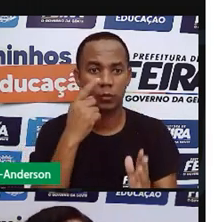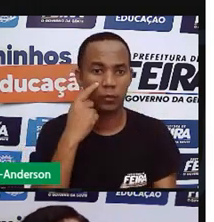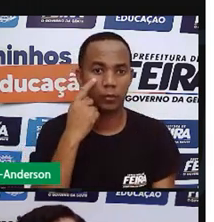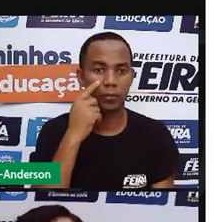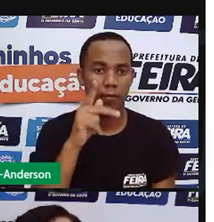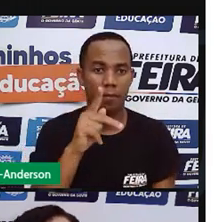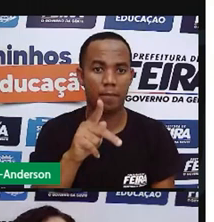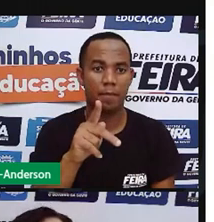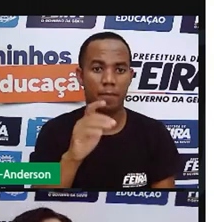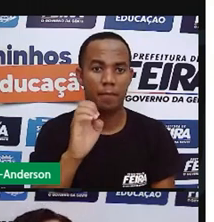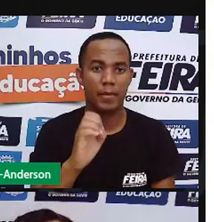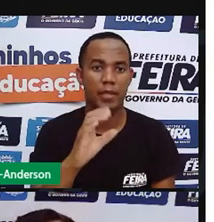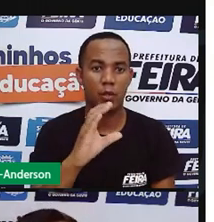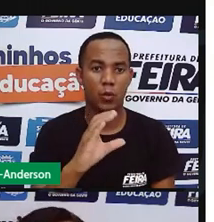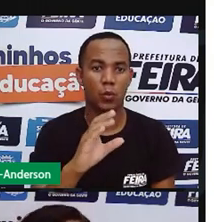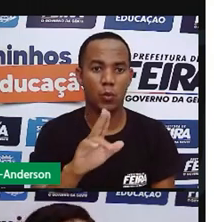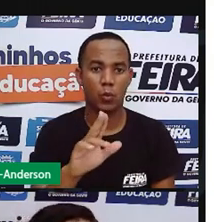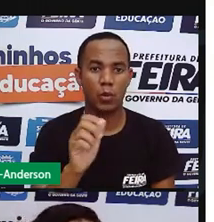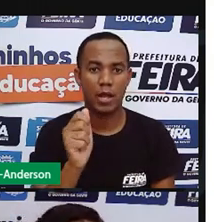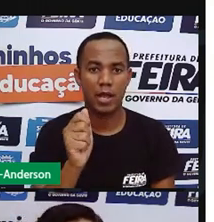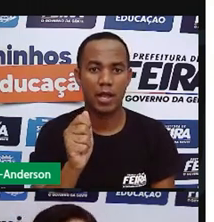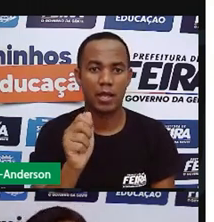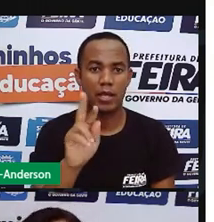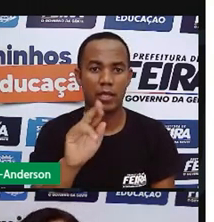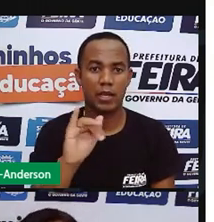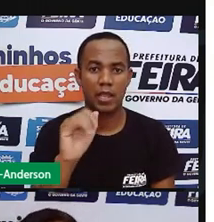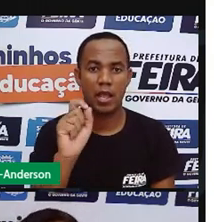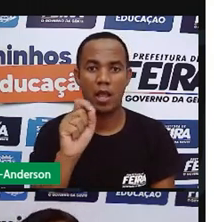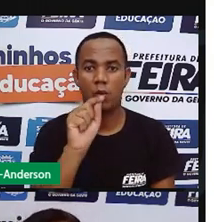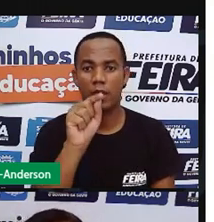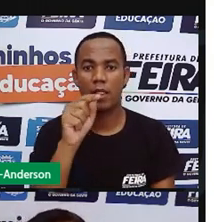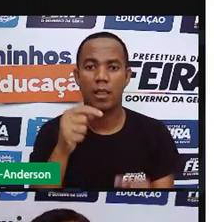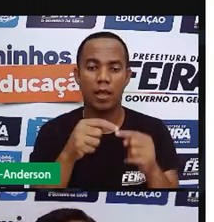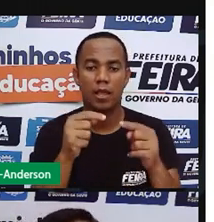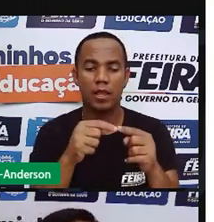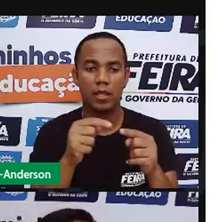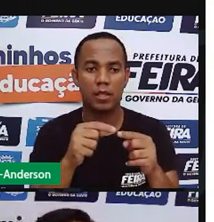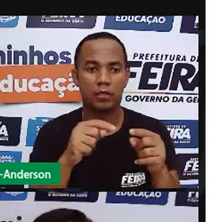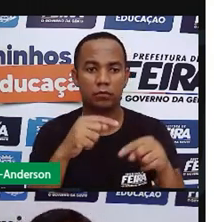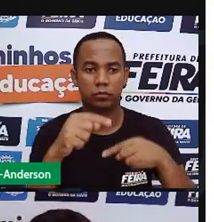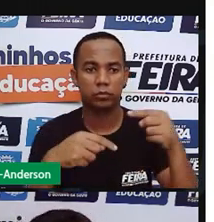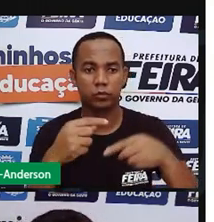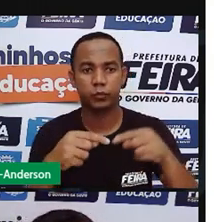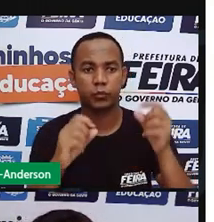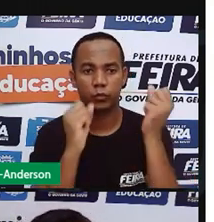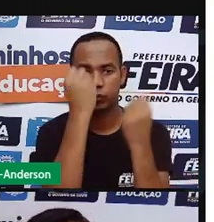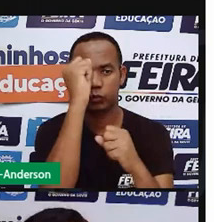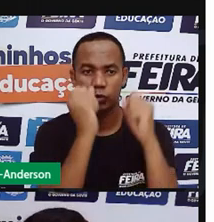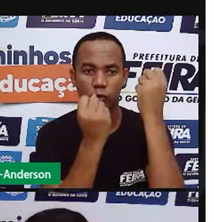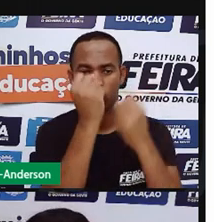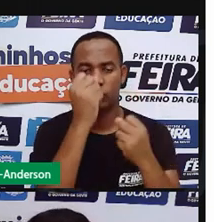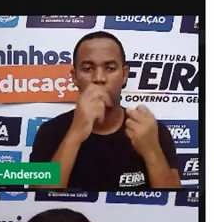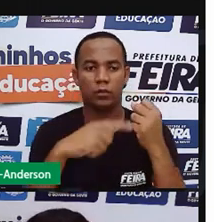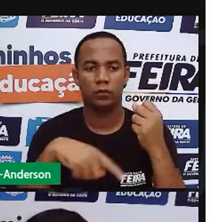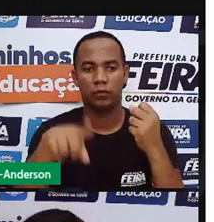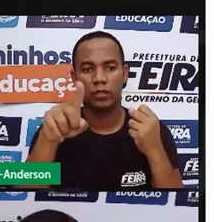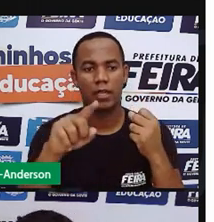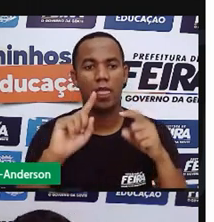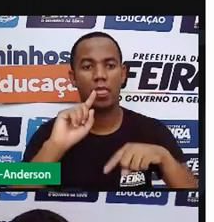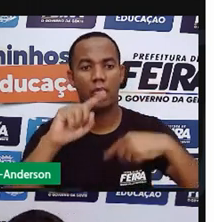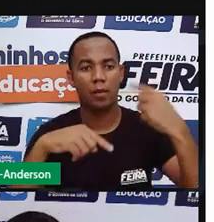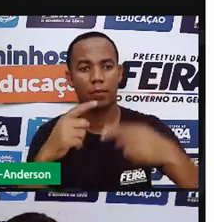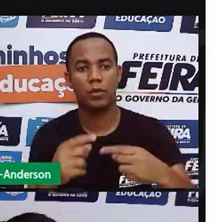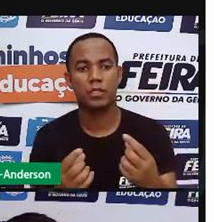são levados para a indústria e depois de industrializados, vai para o setor comercial, que é de compra e venda,